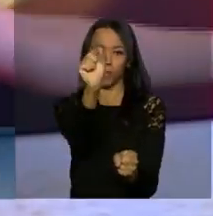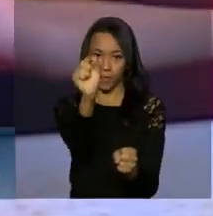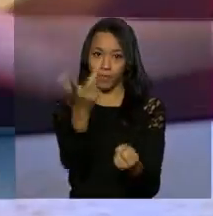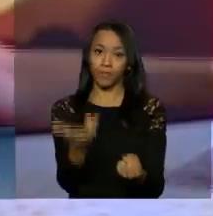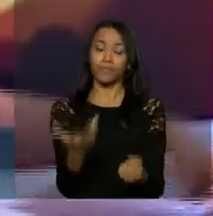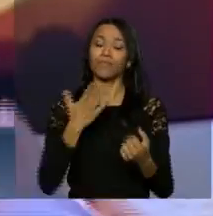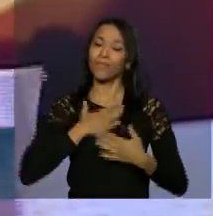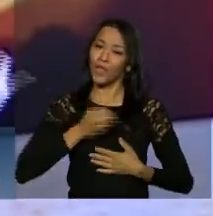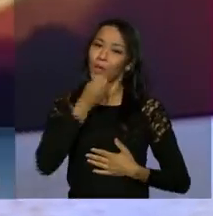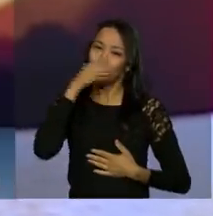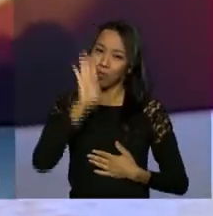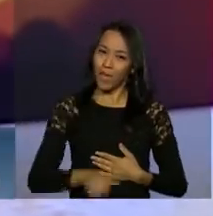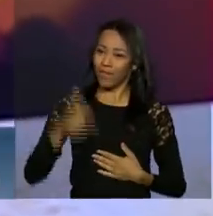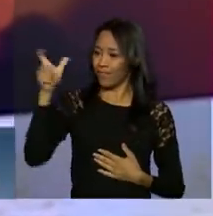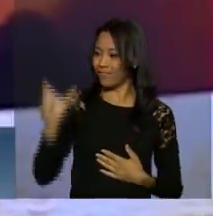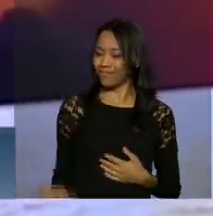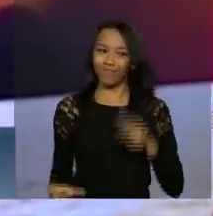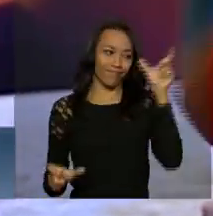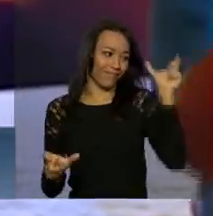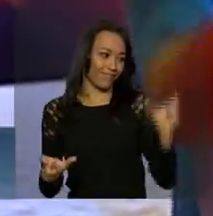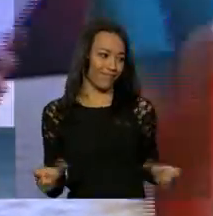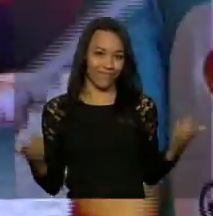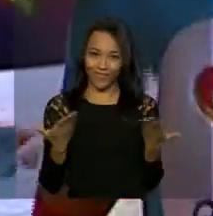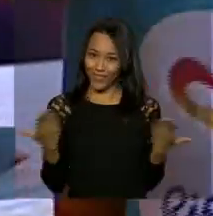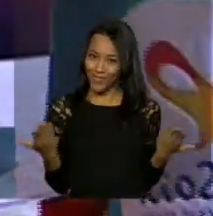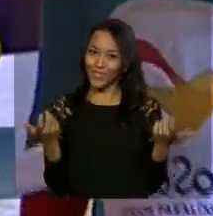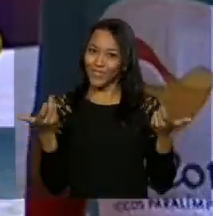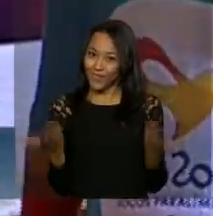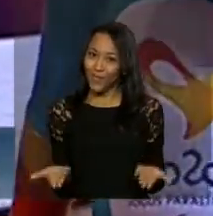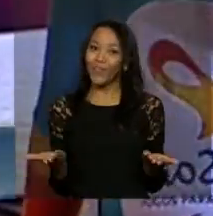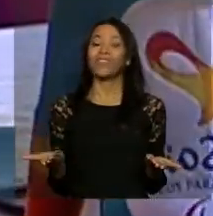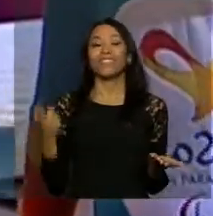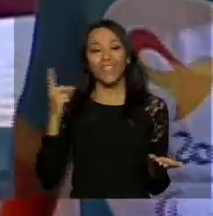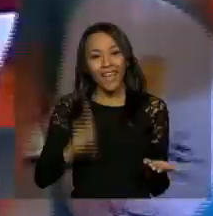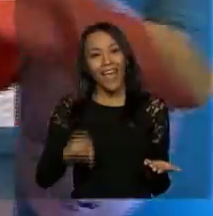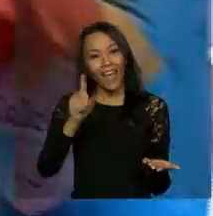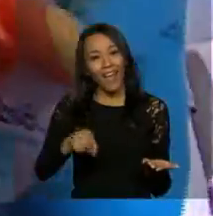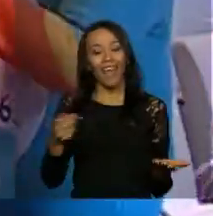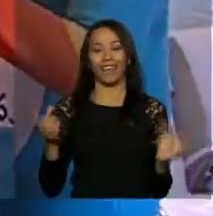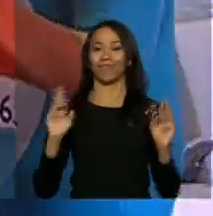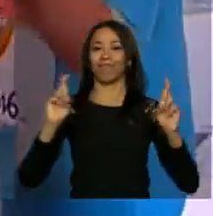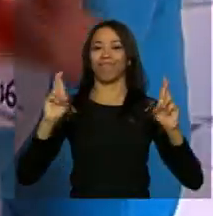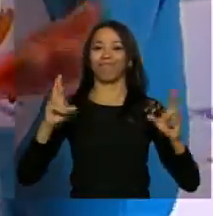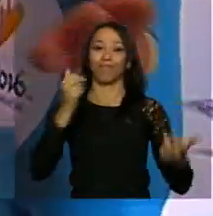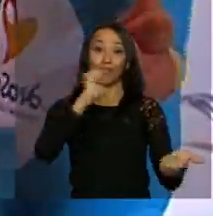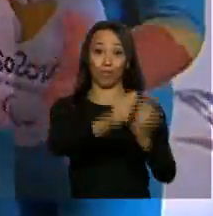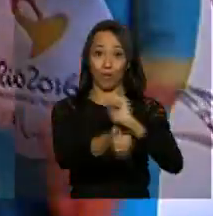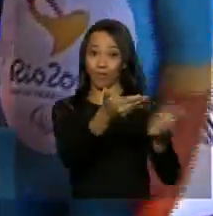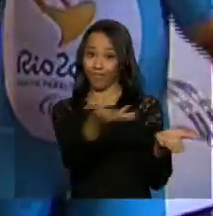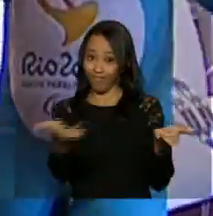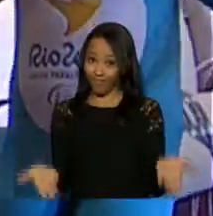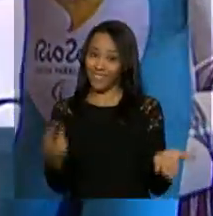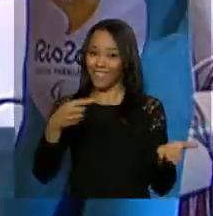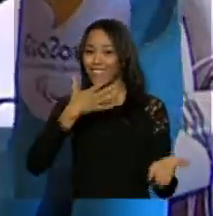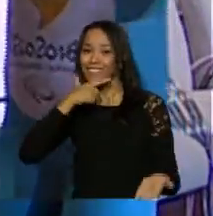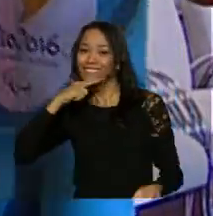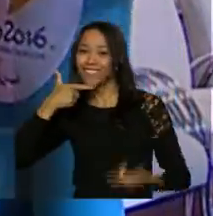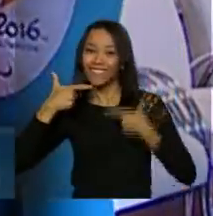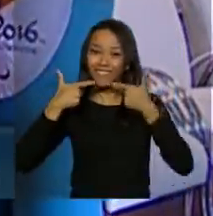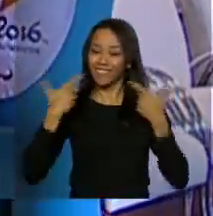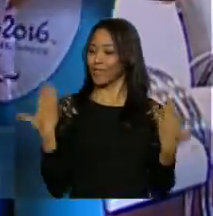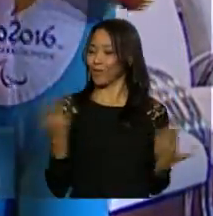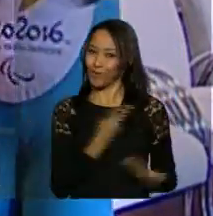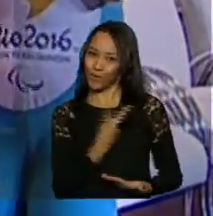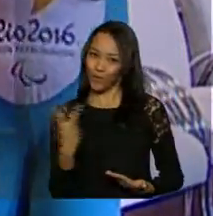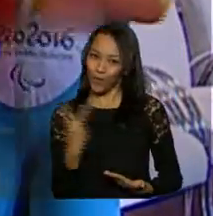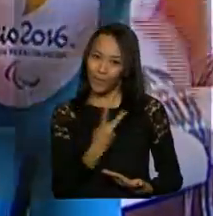muito bem acompanhada pelo Vinícius e pelo Tom, os mascotes dos Jogos. E se depender dessa simpatia, né, Daniela?